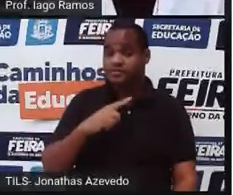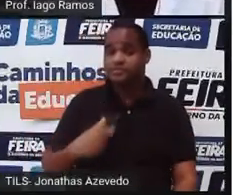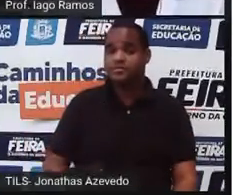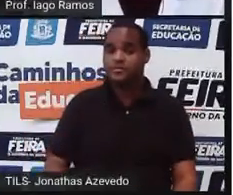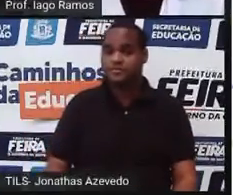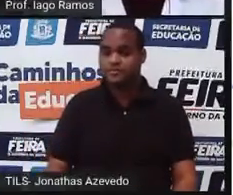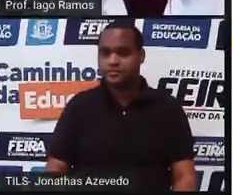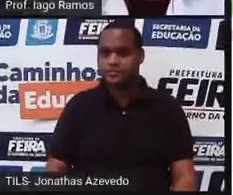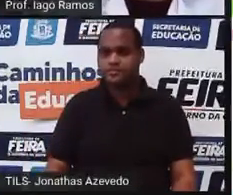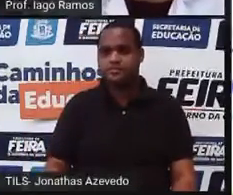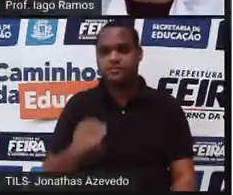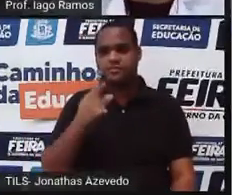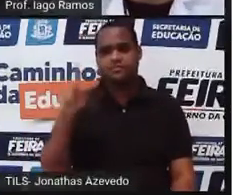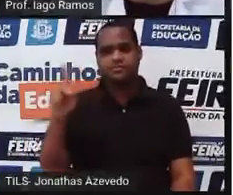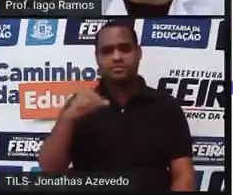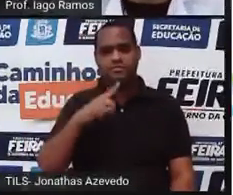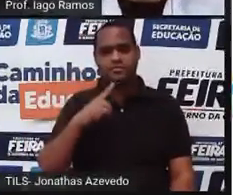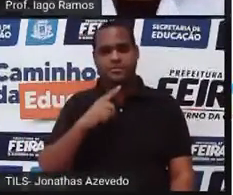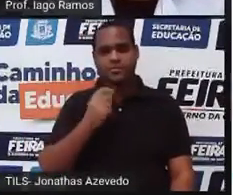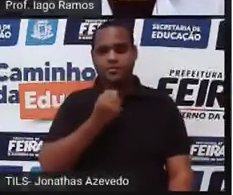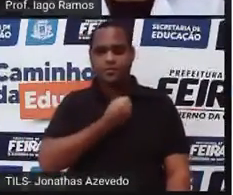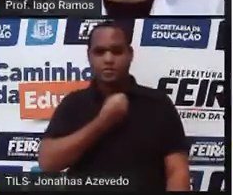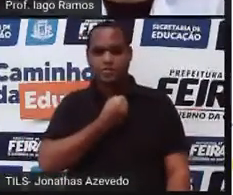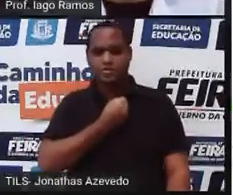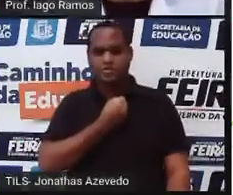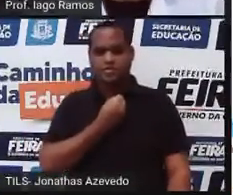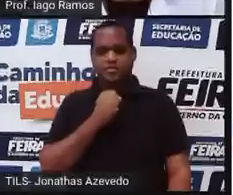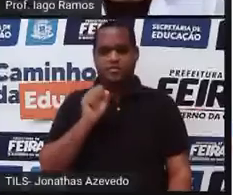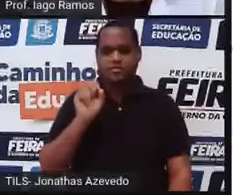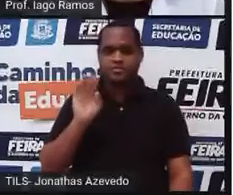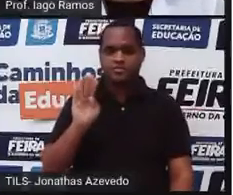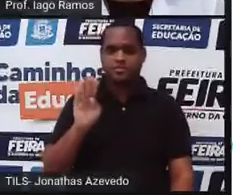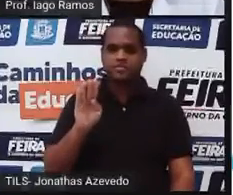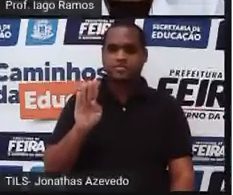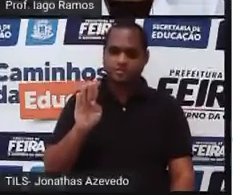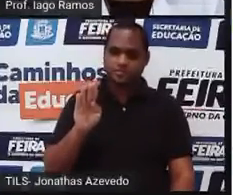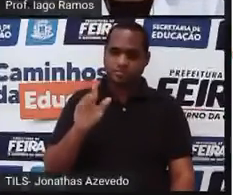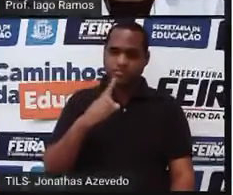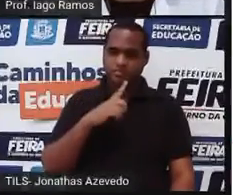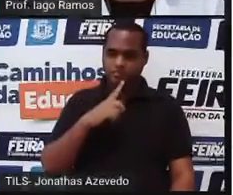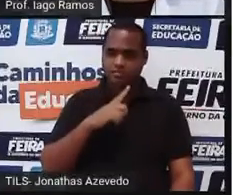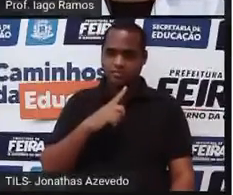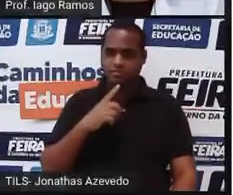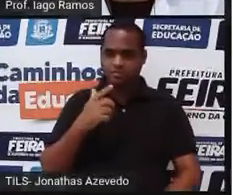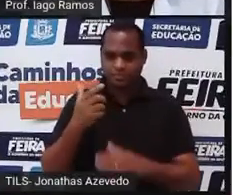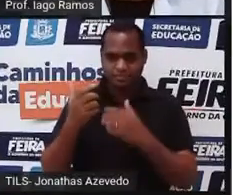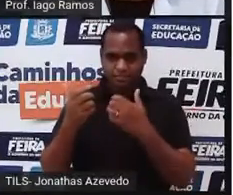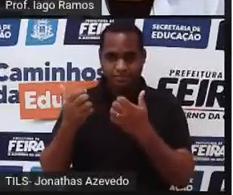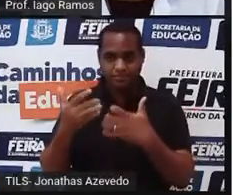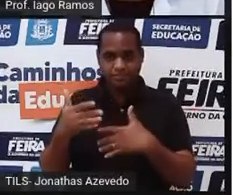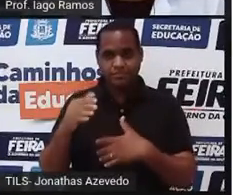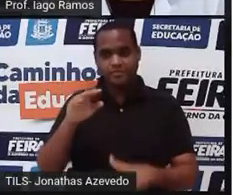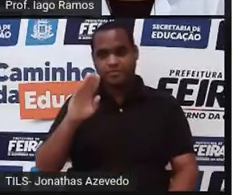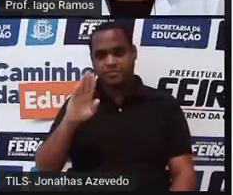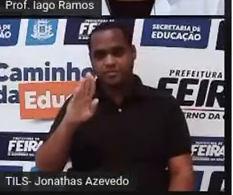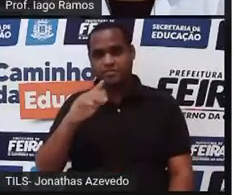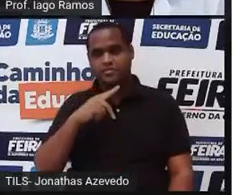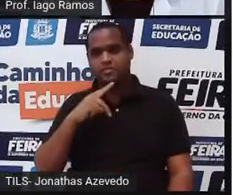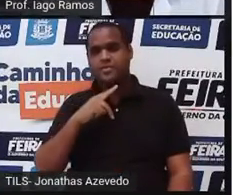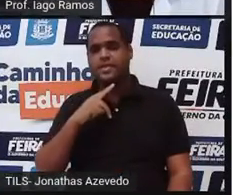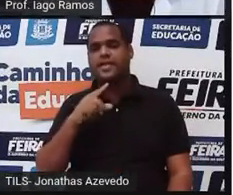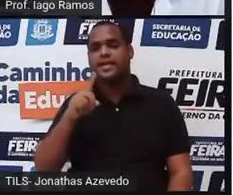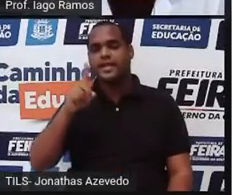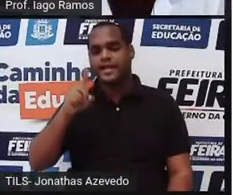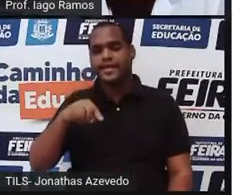Professor, por que não é o número que está no item B? Porque aquele que está no item B, apesar